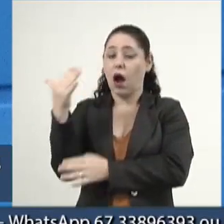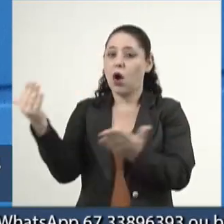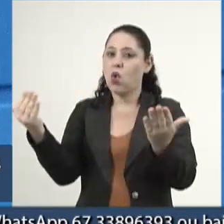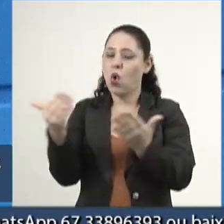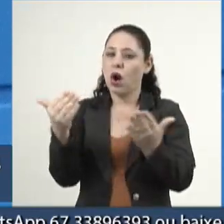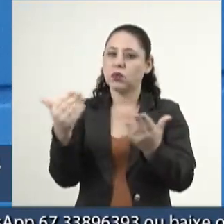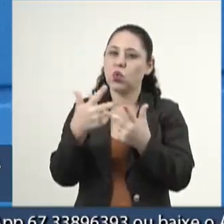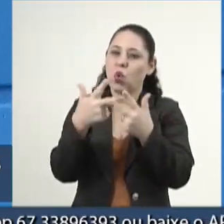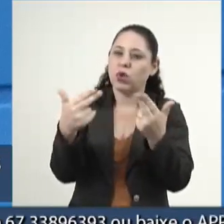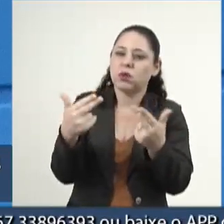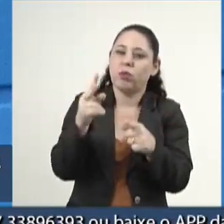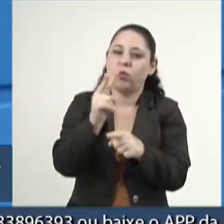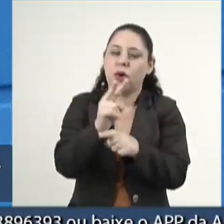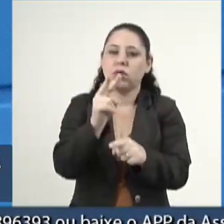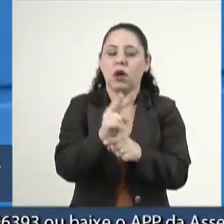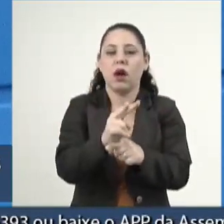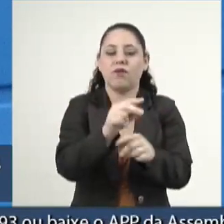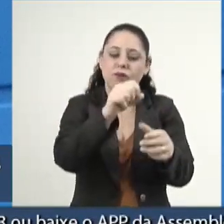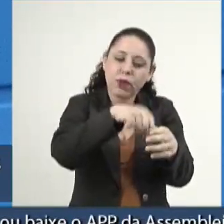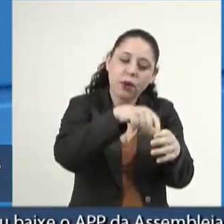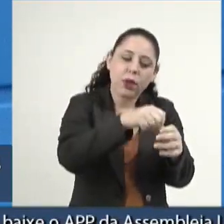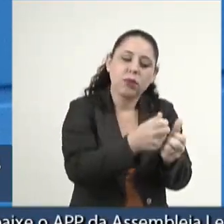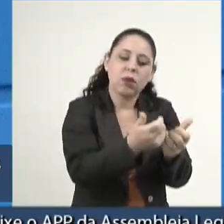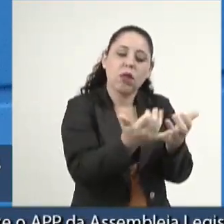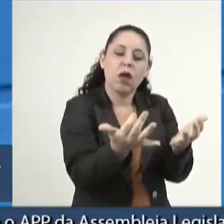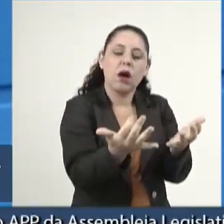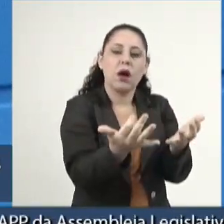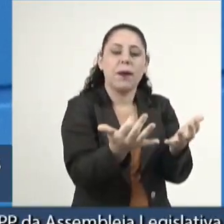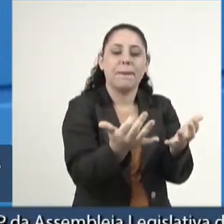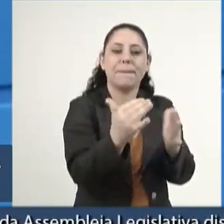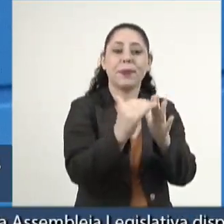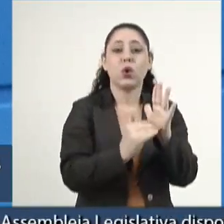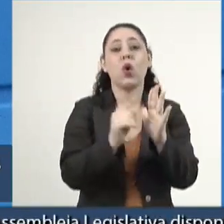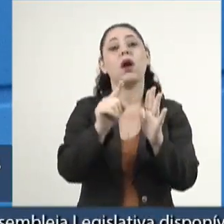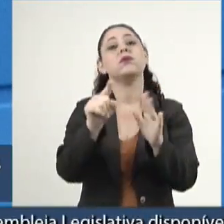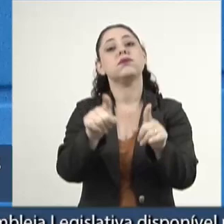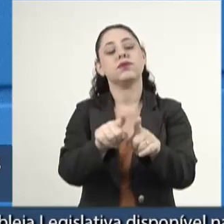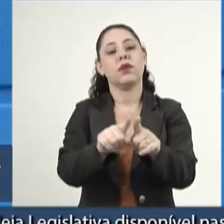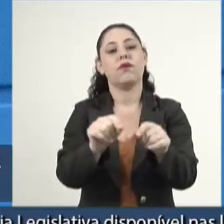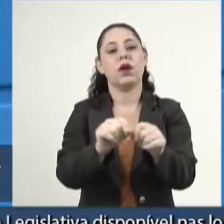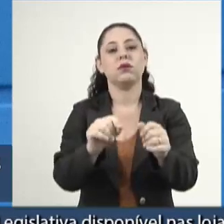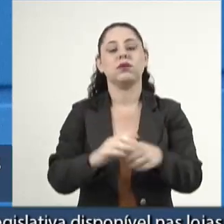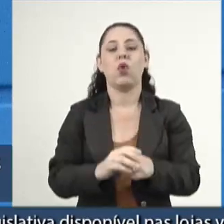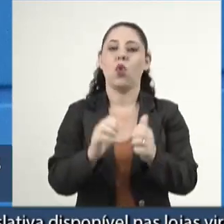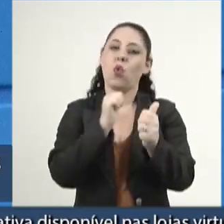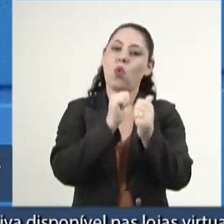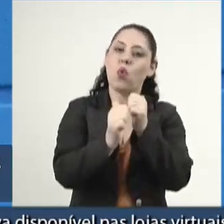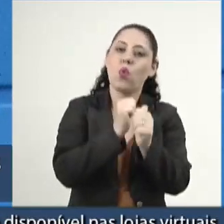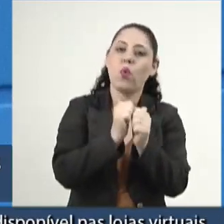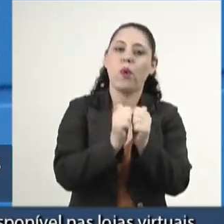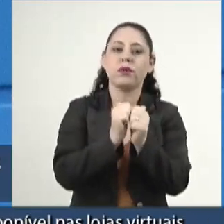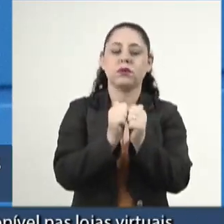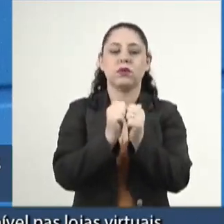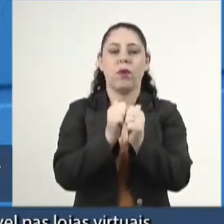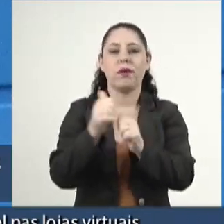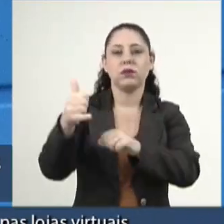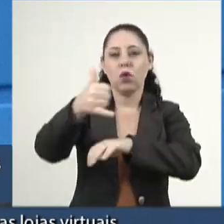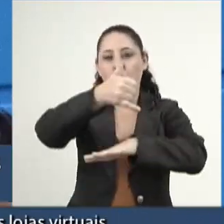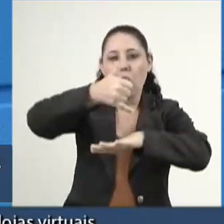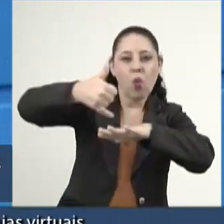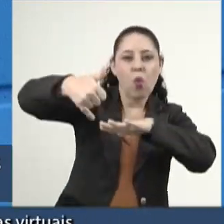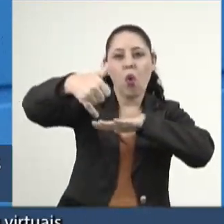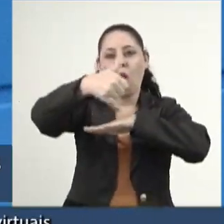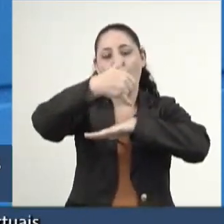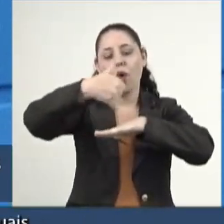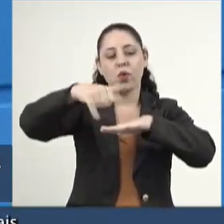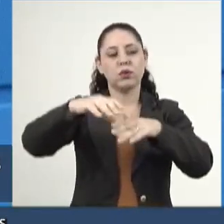agora, para poder produzir. Mas o que caiu mesmo, sabe o que é? É o preço do arroz, do azeite, do óleo de